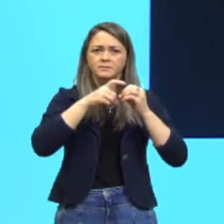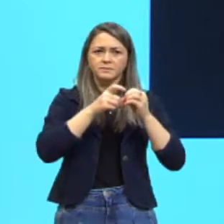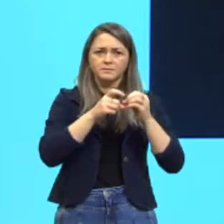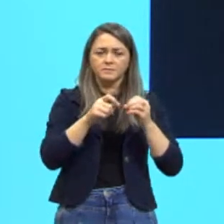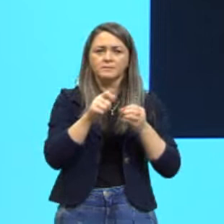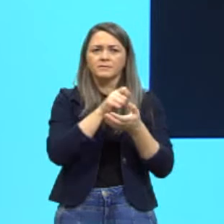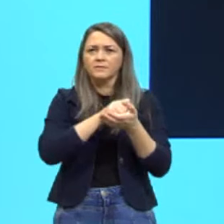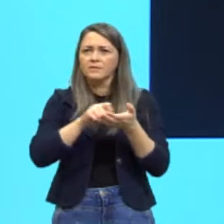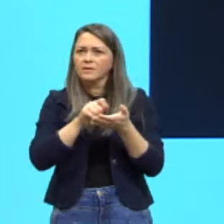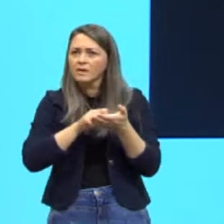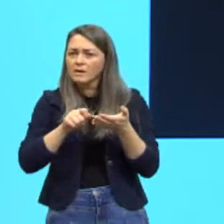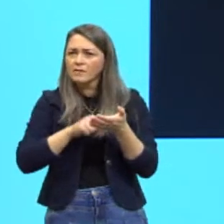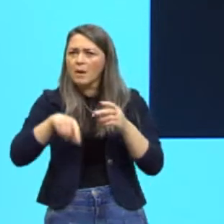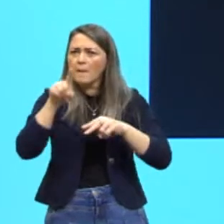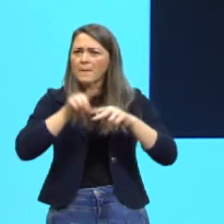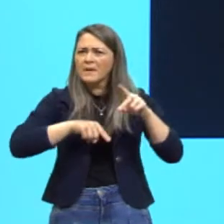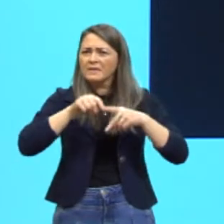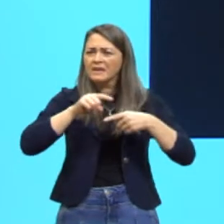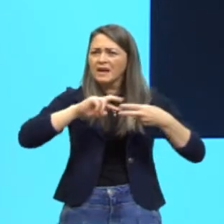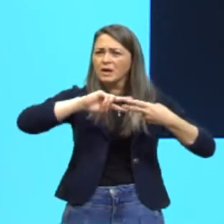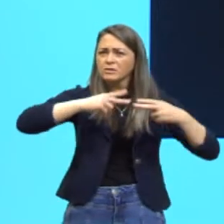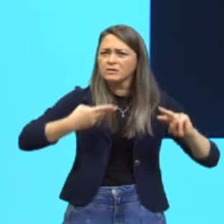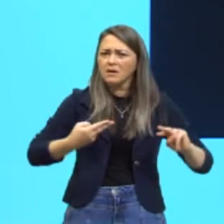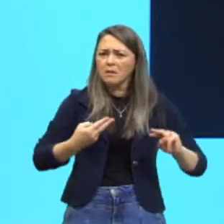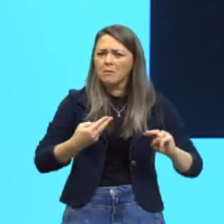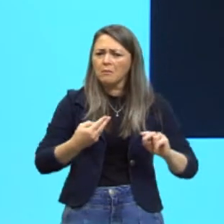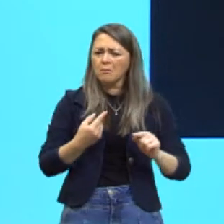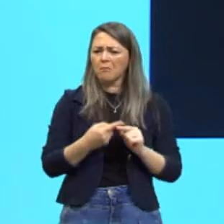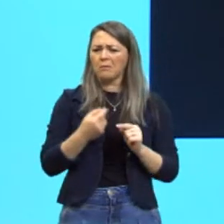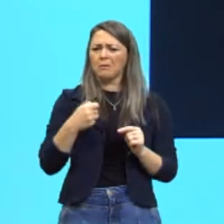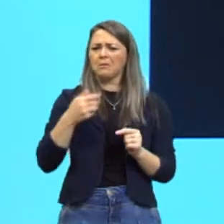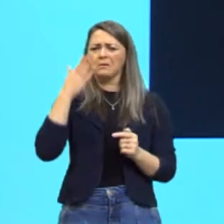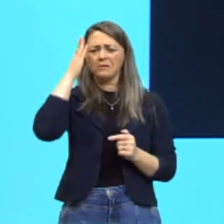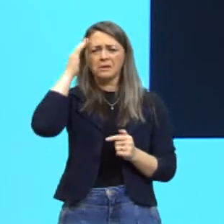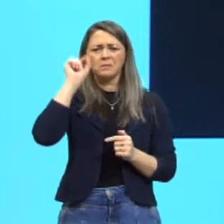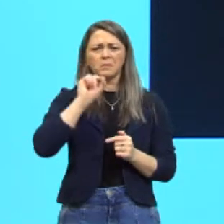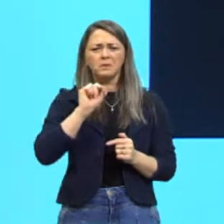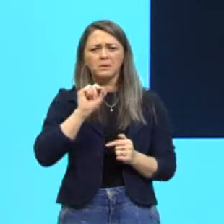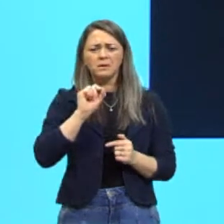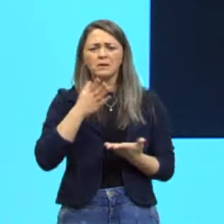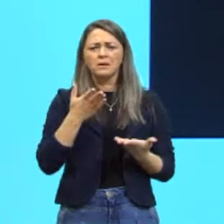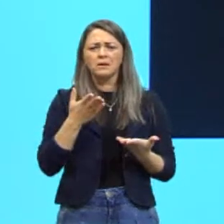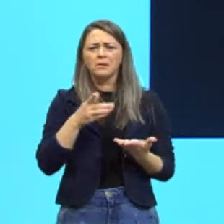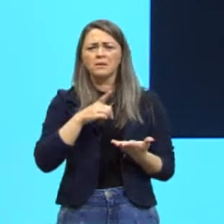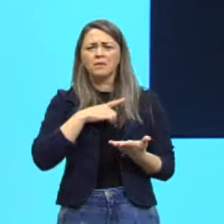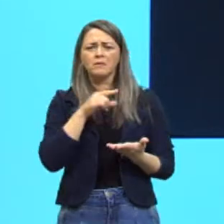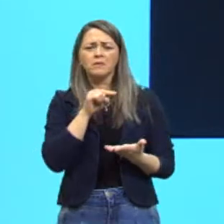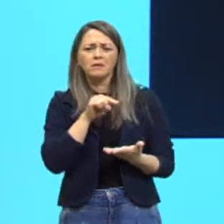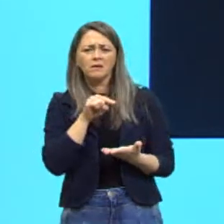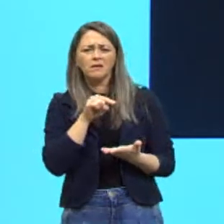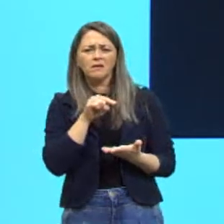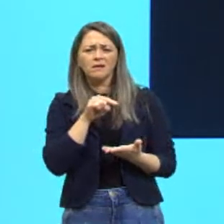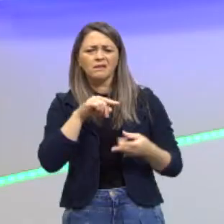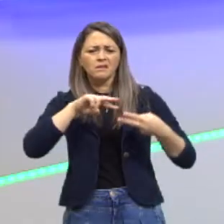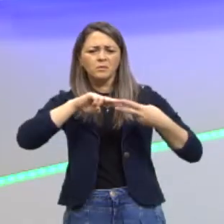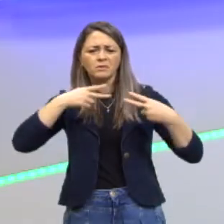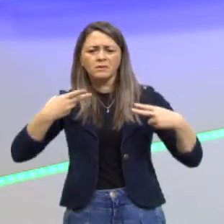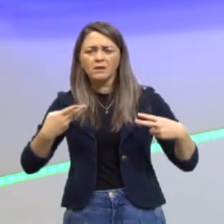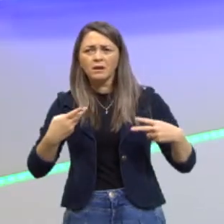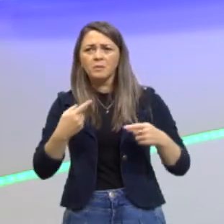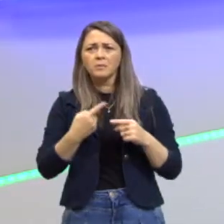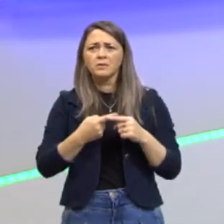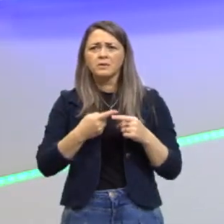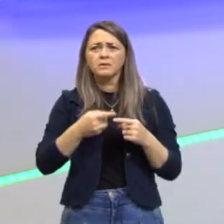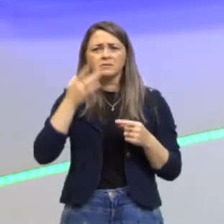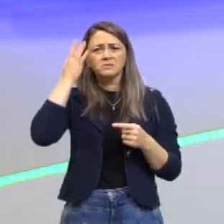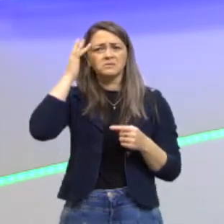estejam se perguntando, mas para que eu preciso saber, afinal, o que tem lá no meu DNA? Se até